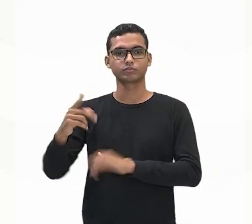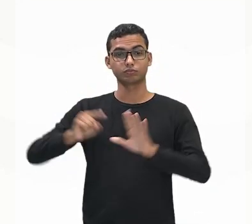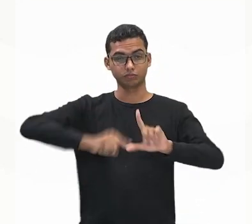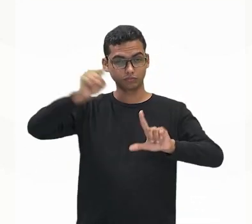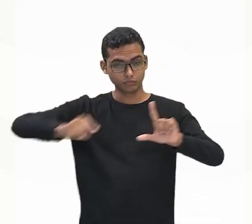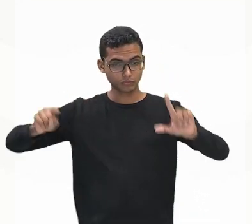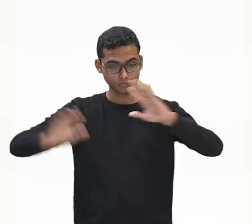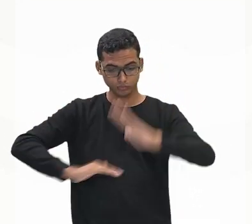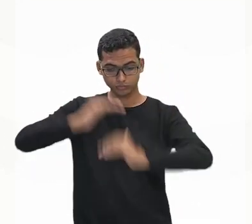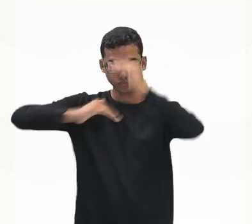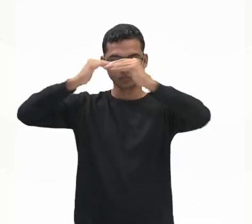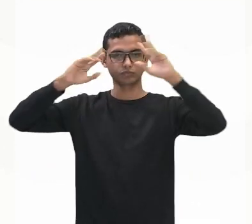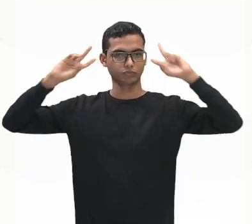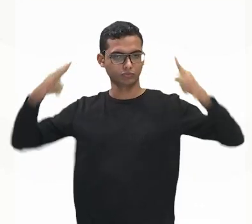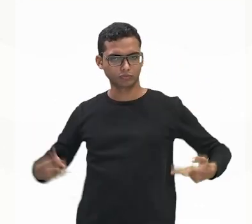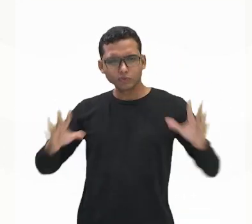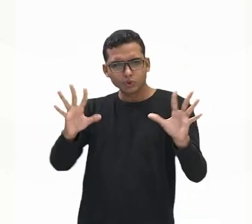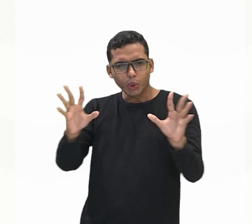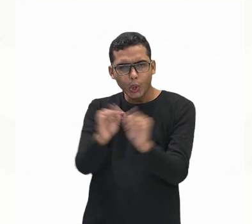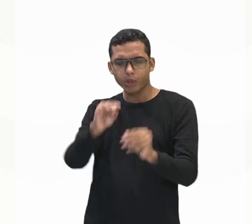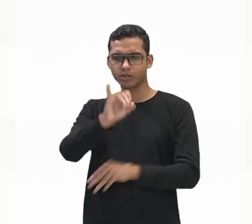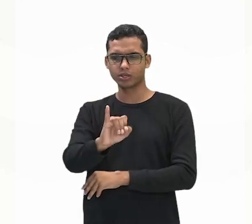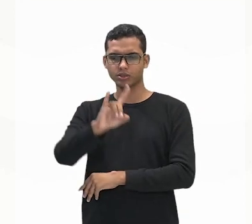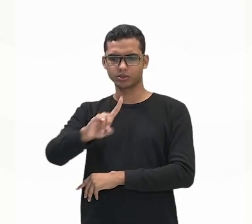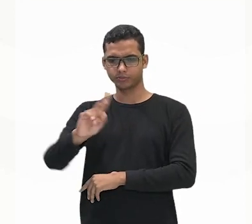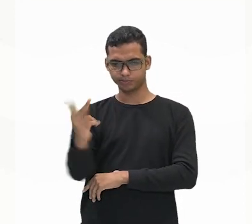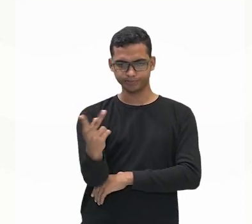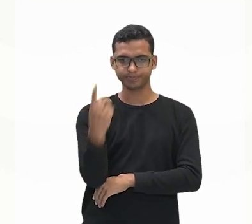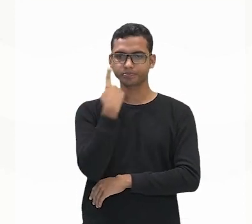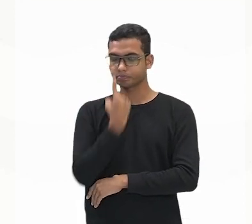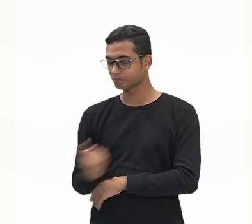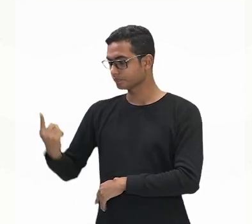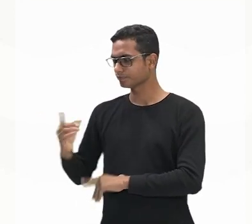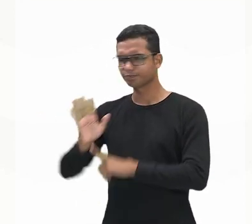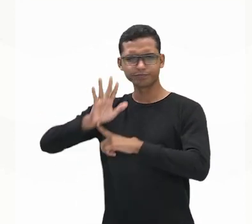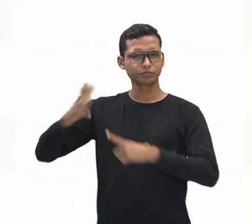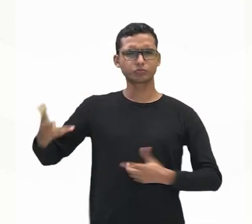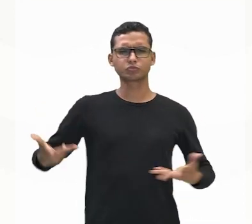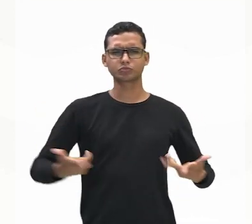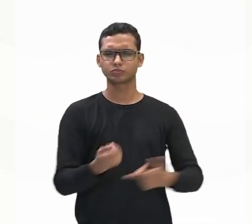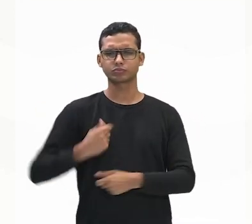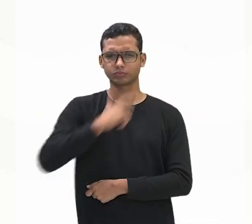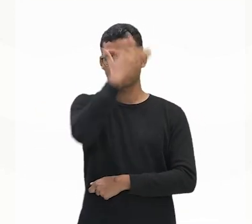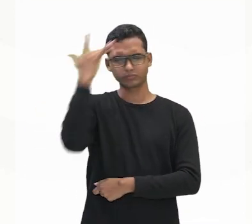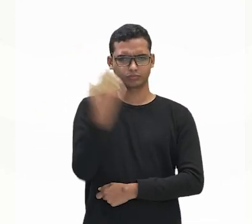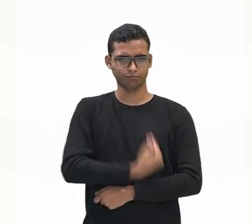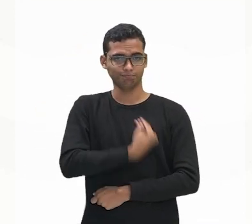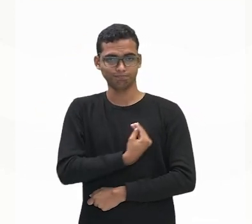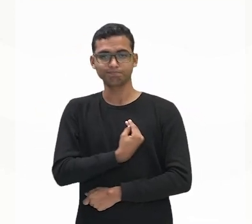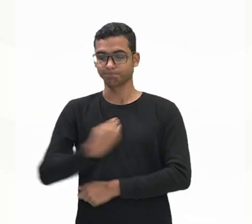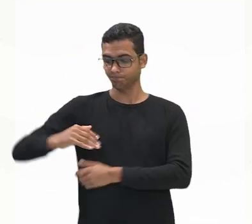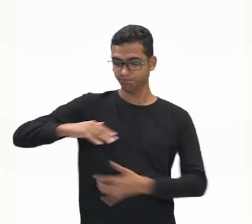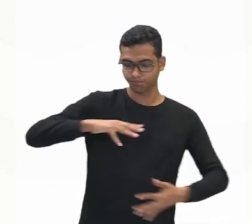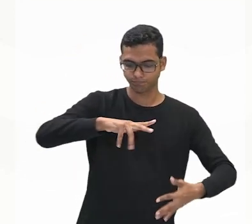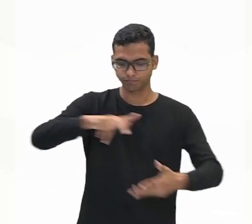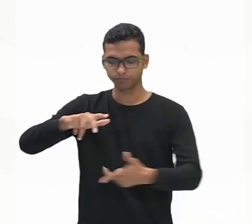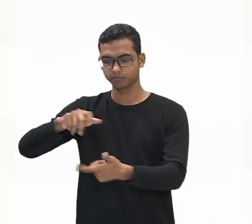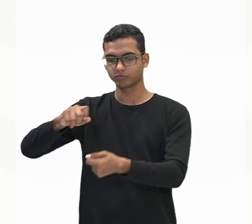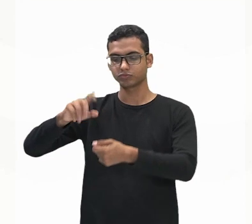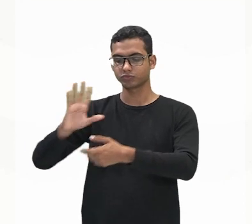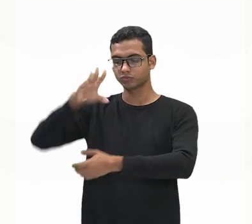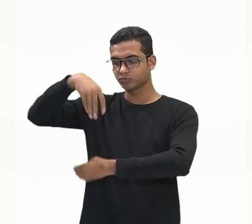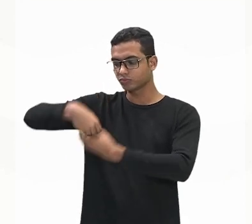1, que mostra como é que está mais ou menos ali a qualidade de vida em média naquele país. Se em